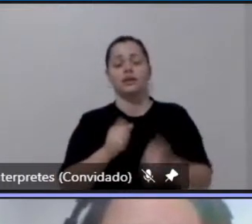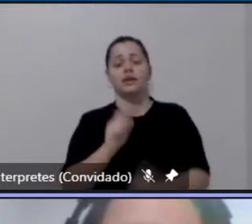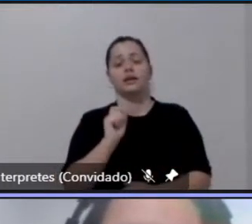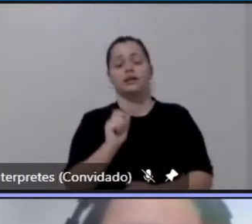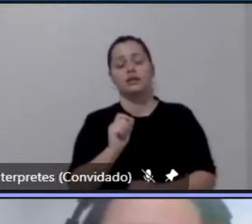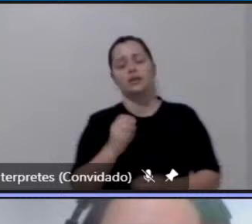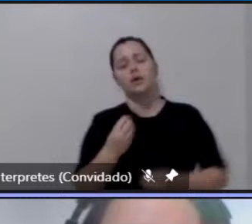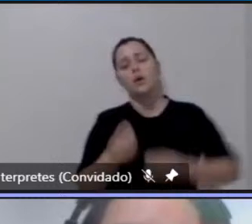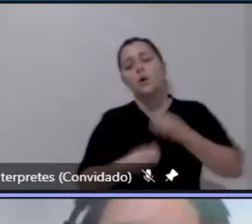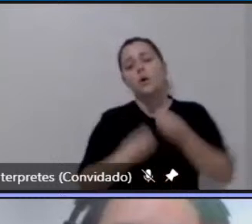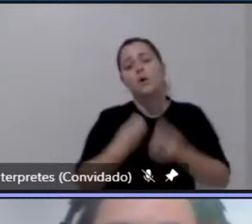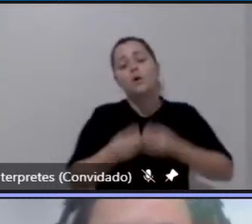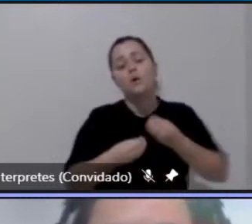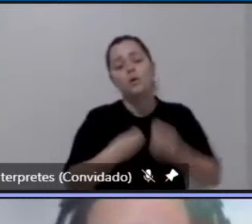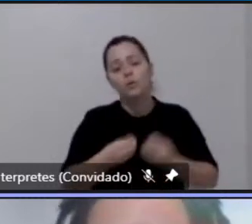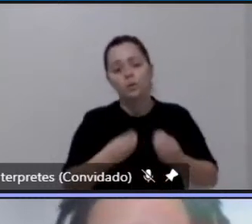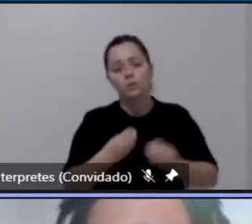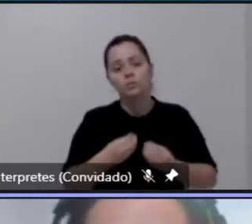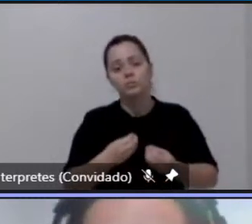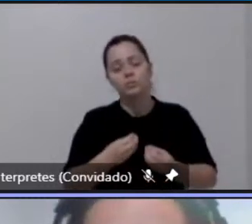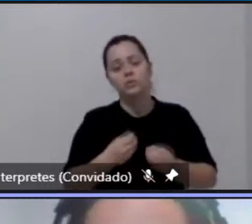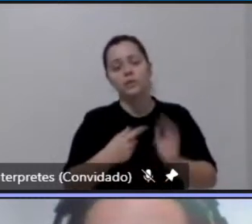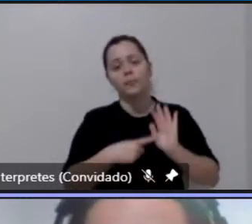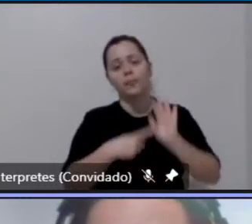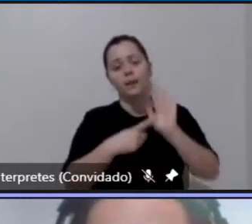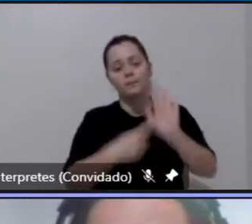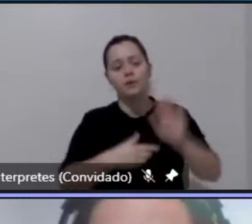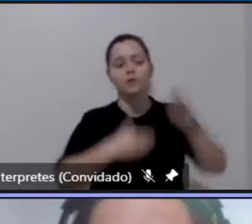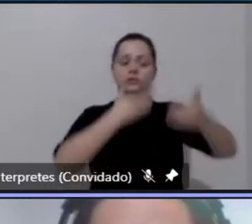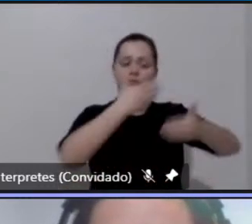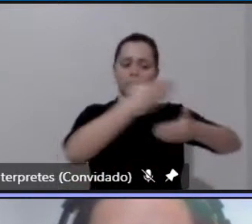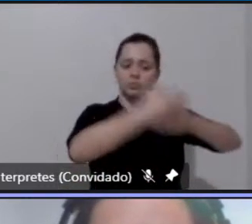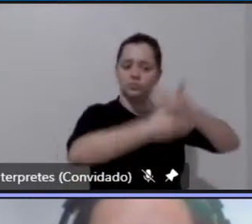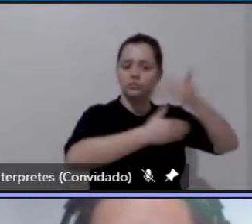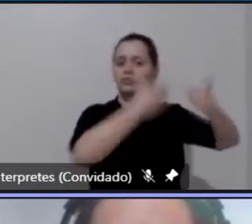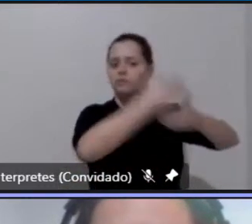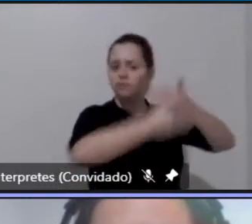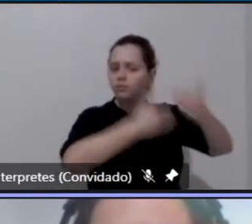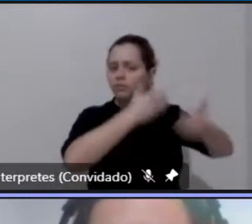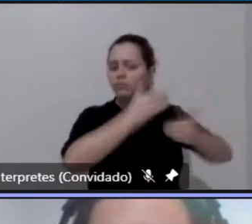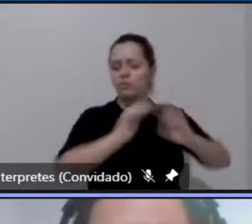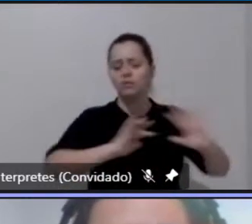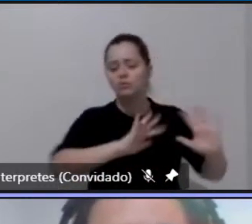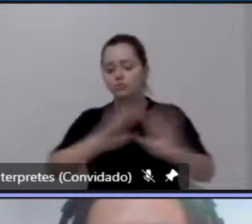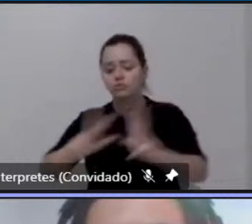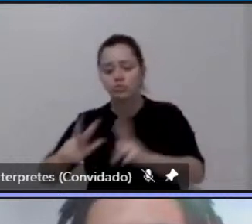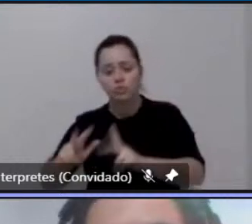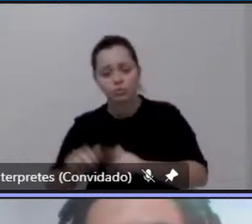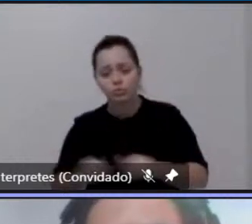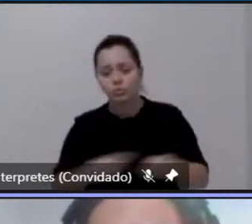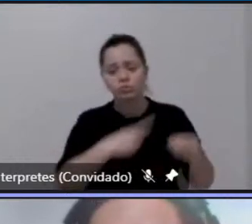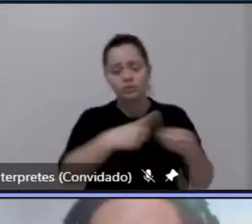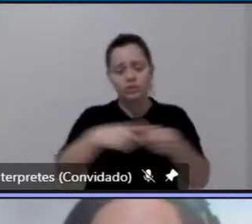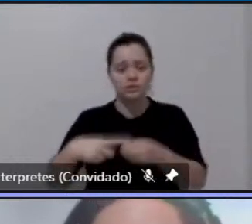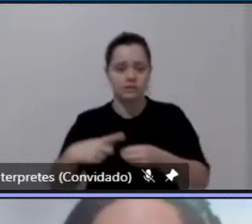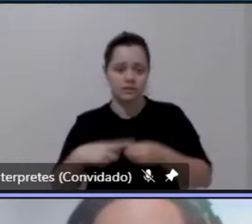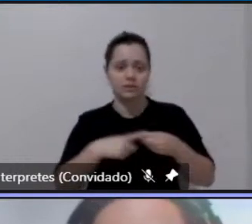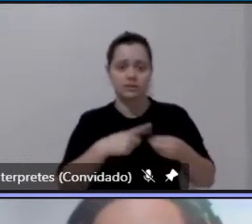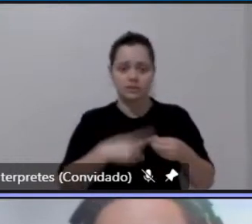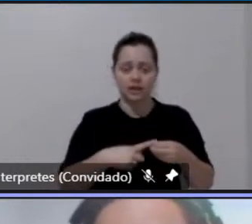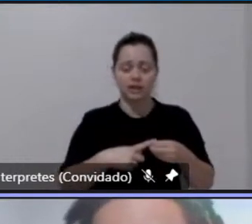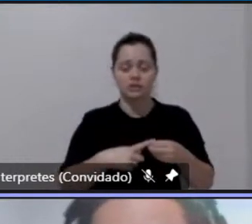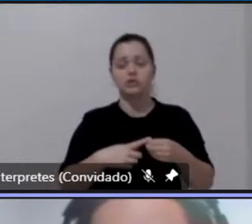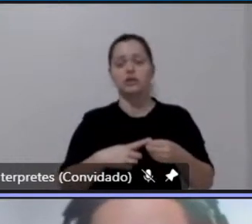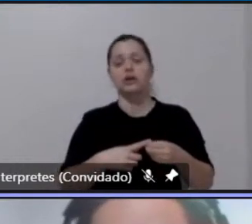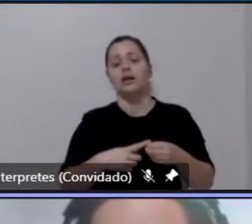como eles são determinantes para o desenvolvimento da região acabam acaba que as políticas